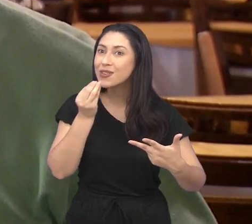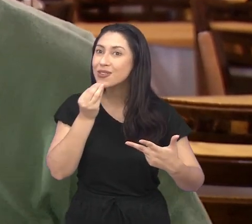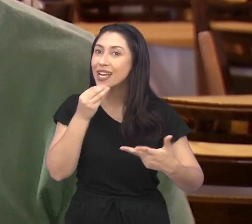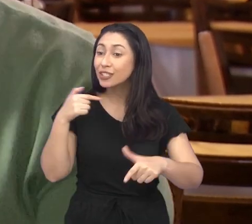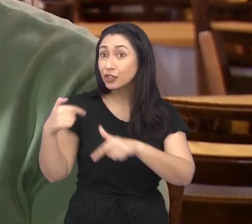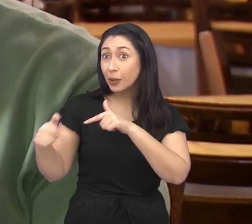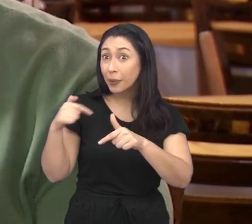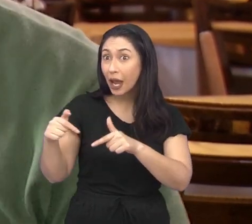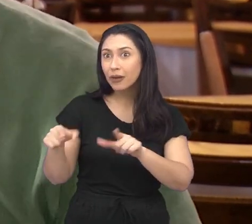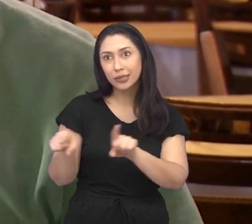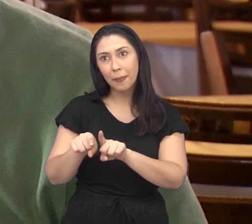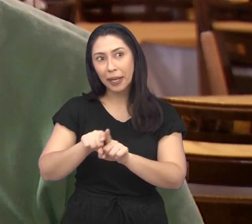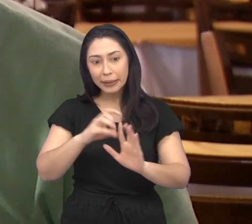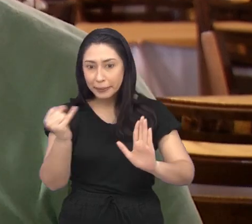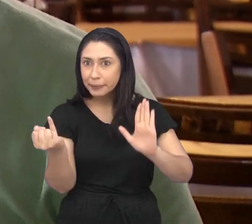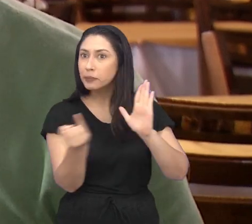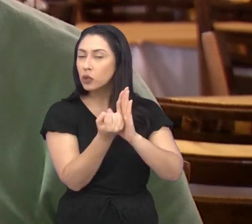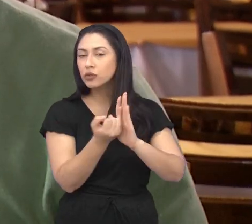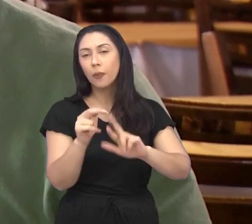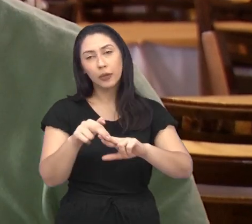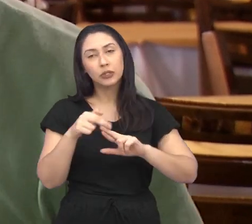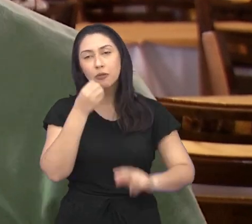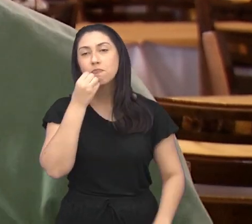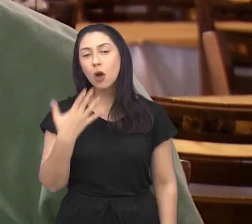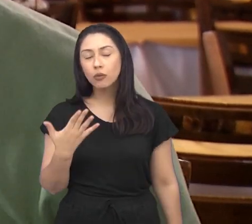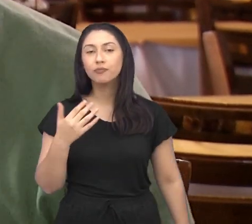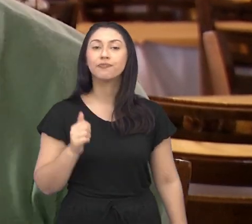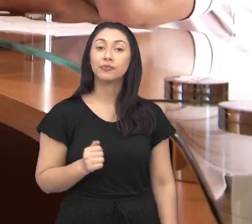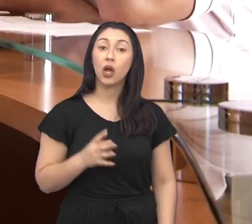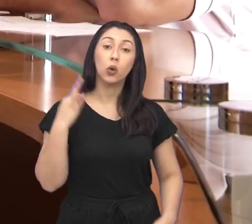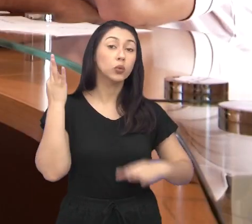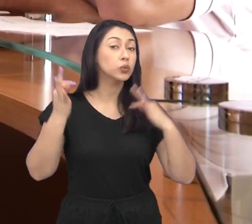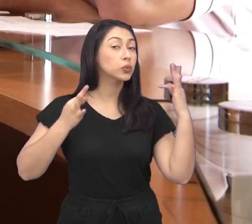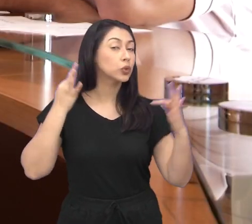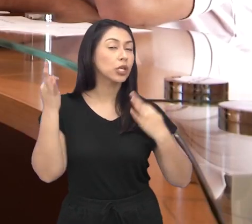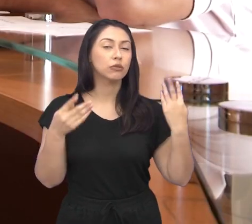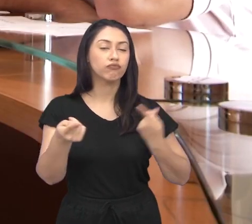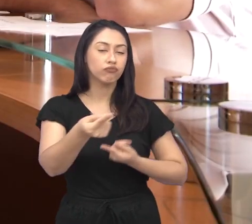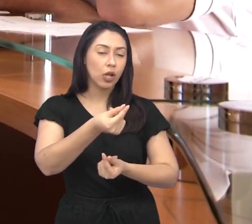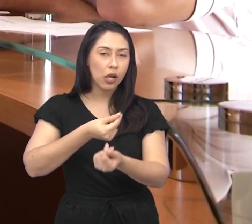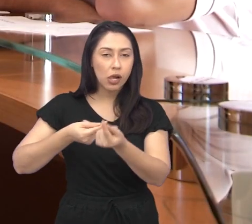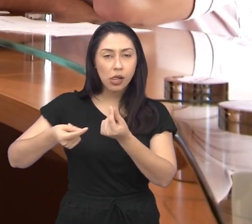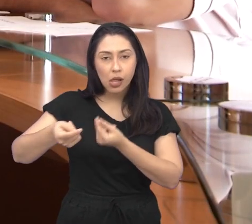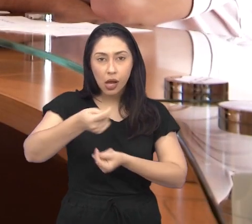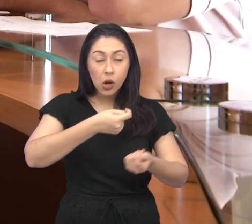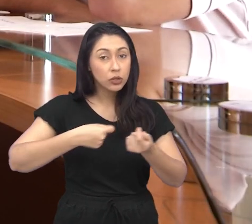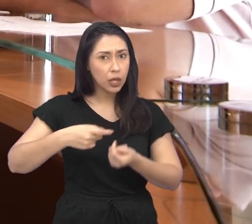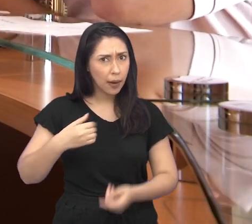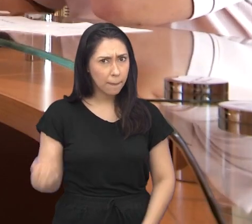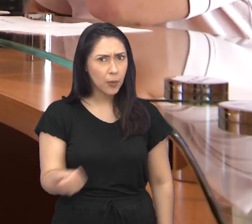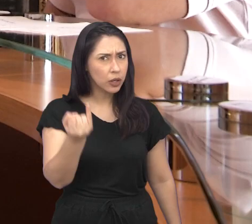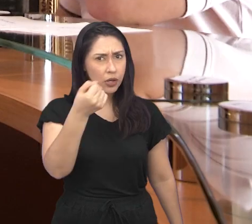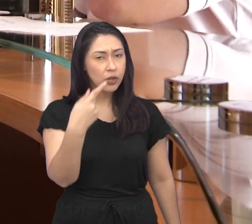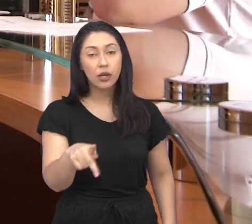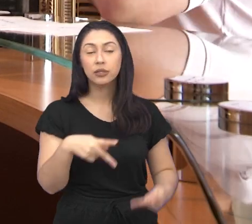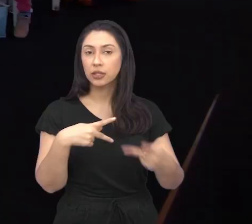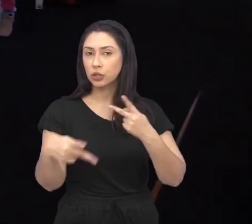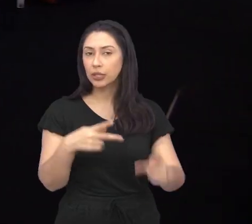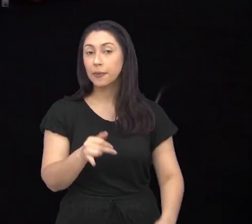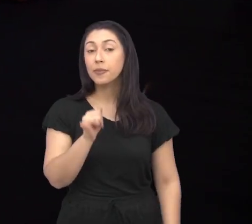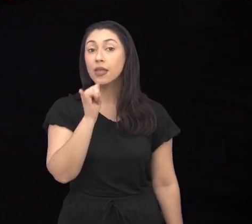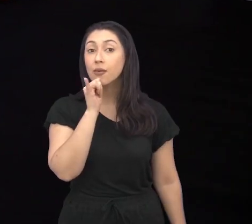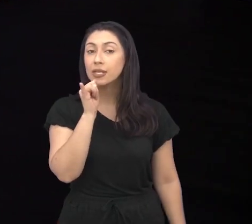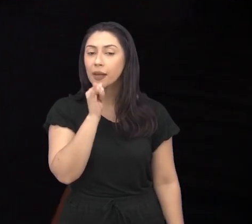e paga imposto, gera imposto também. Então é bom para todo mundo. O turismo de negócios é um dos carros-chefes de São José.